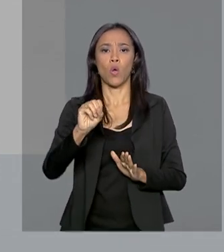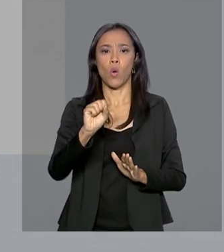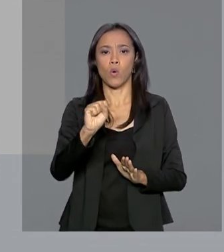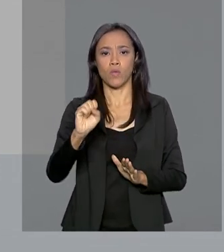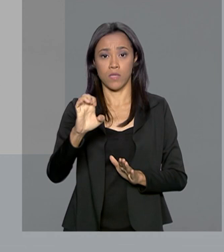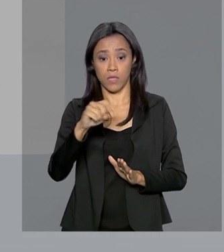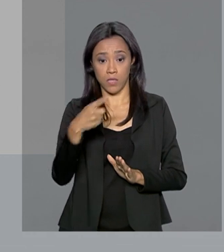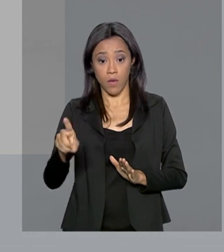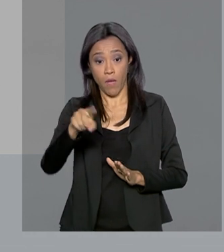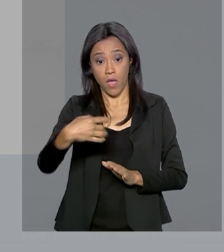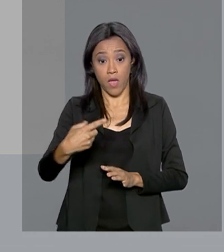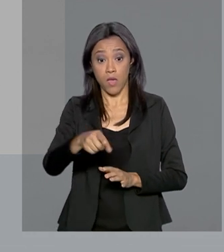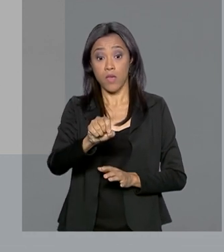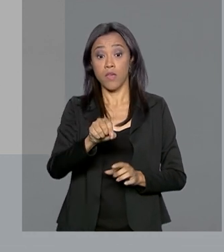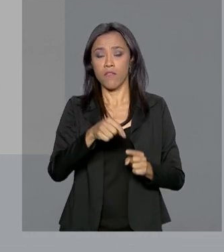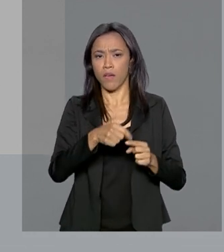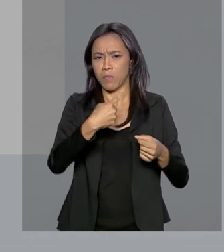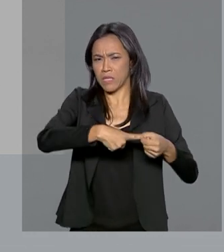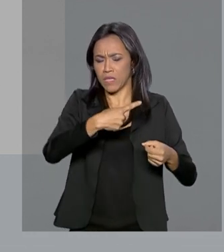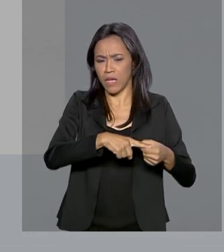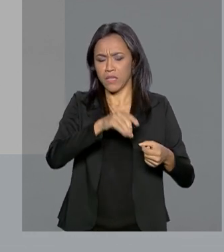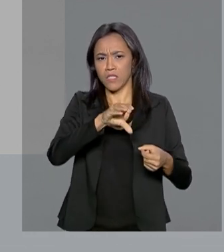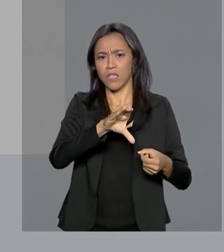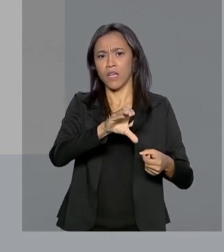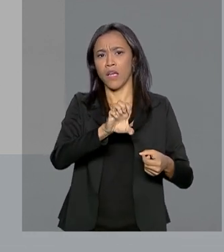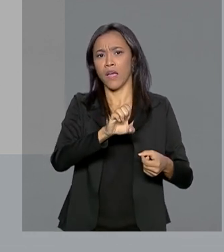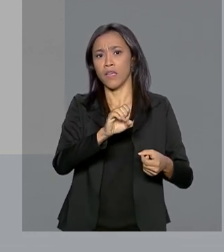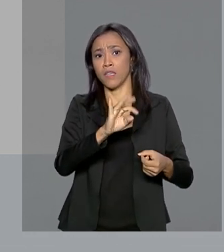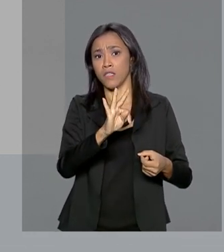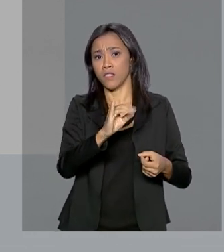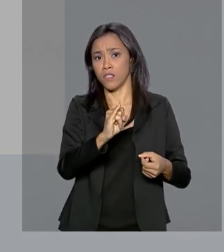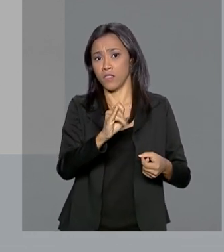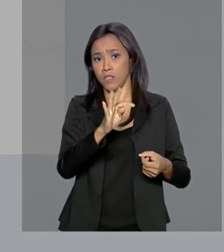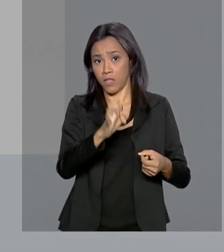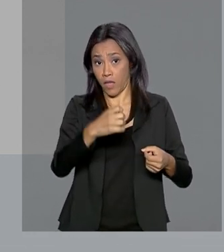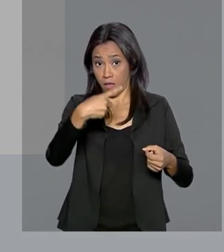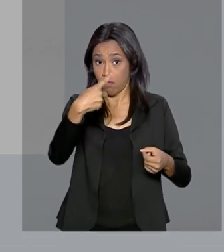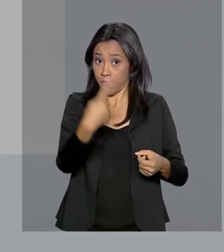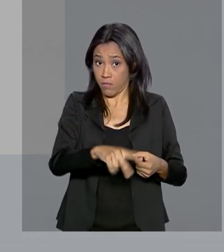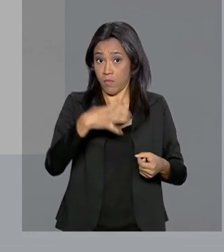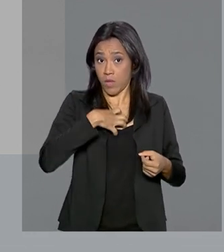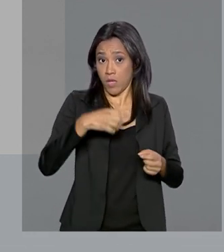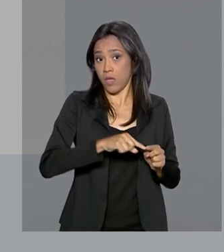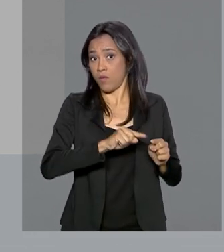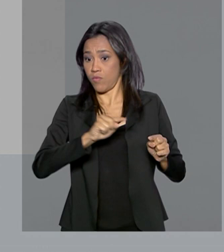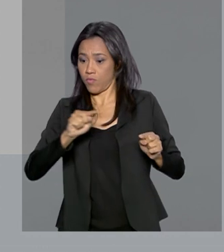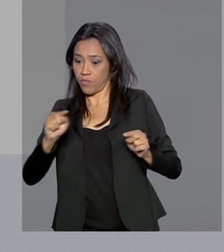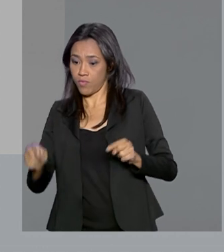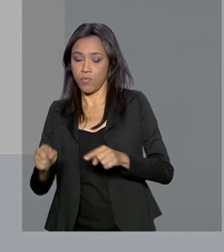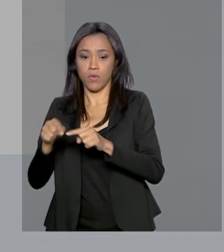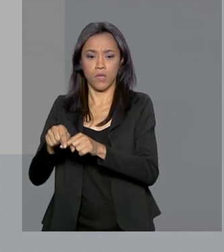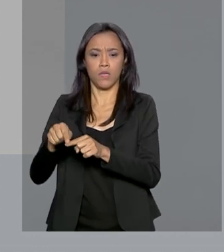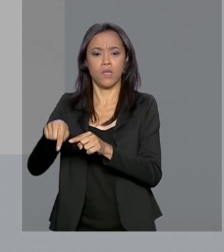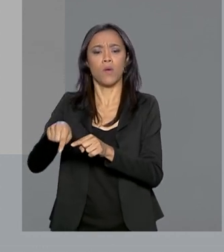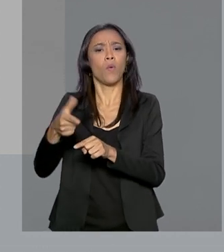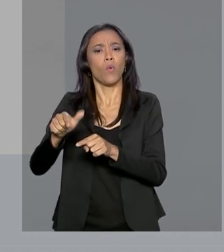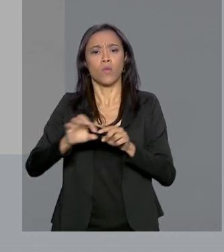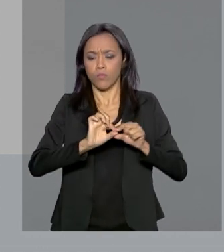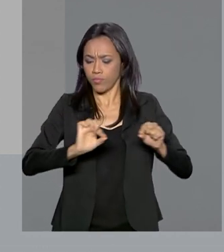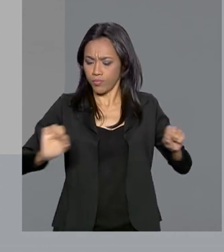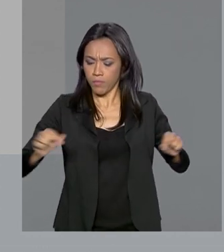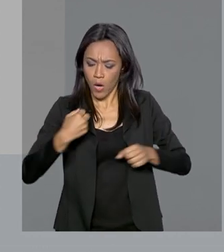obra que liga os municípios de Caetité e Ilhéus, na Bahia. Segundo o presidente, várias operações estão adiantadas, como